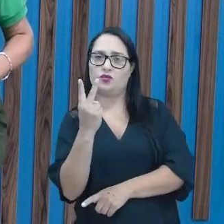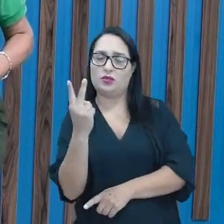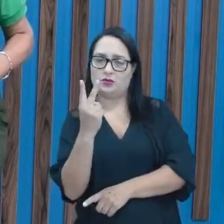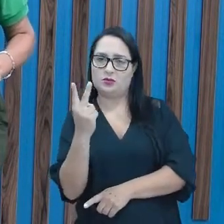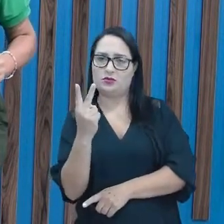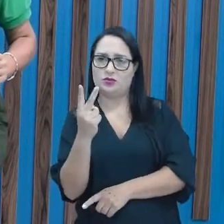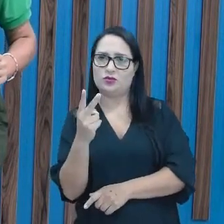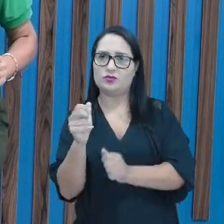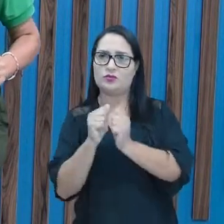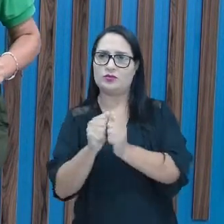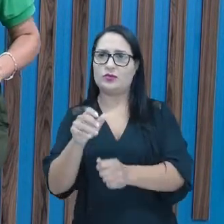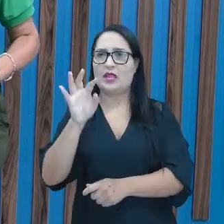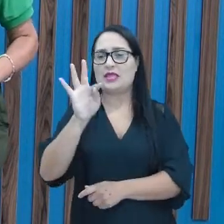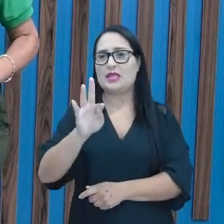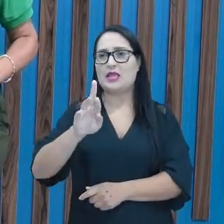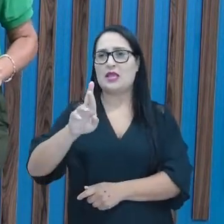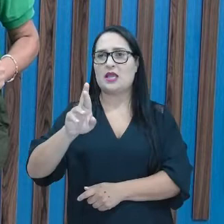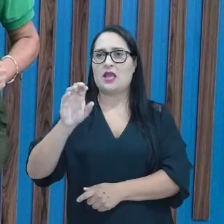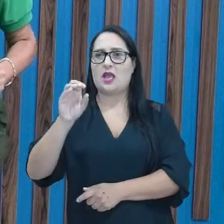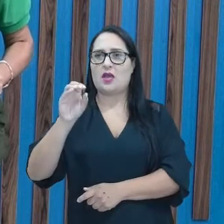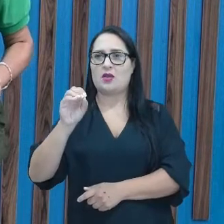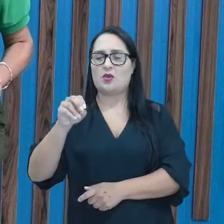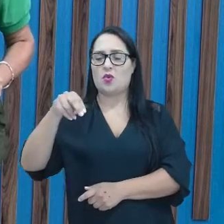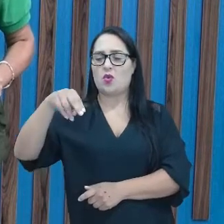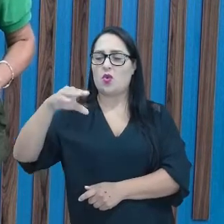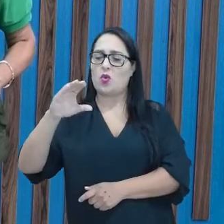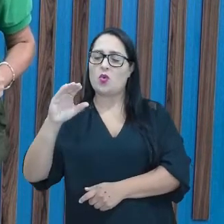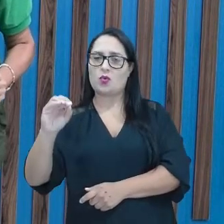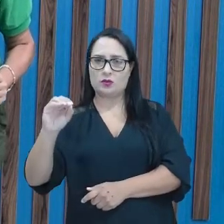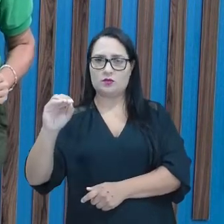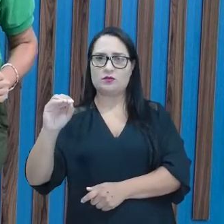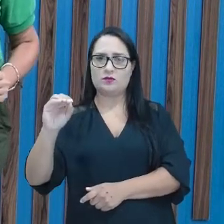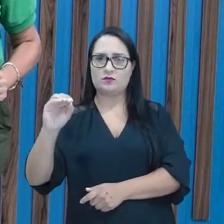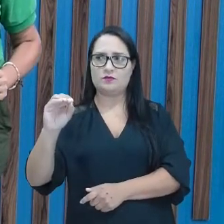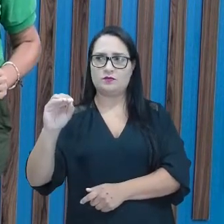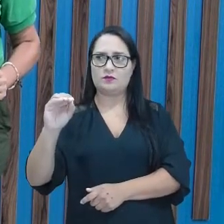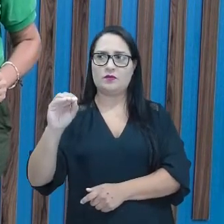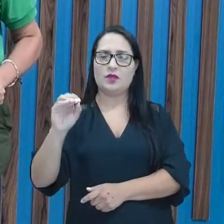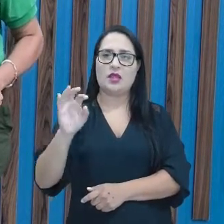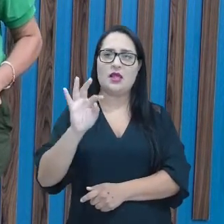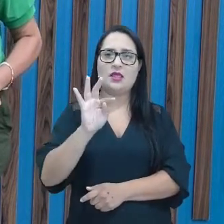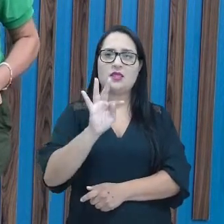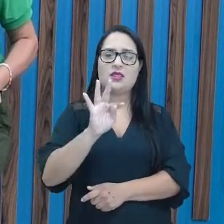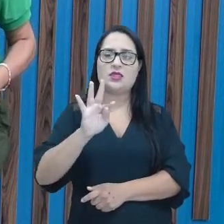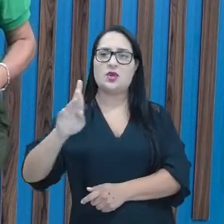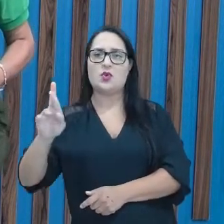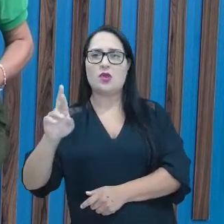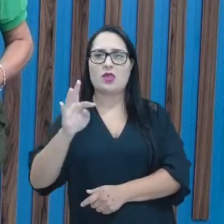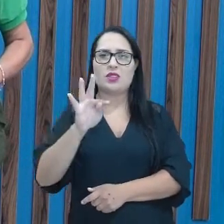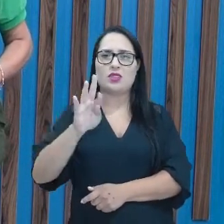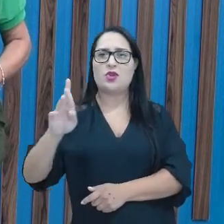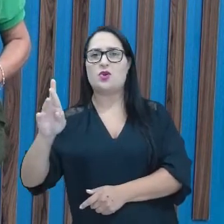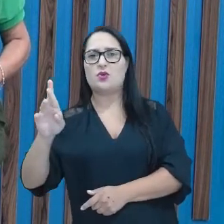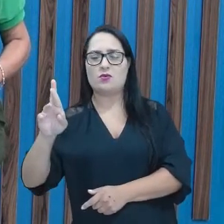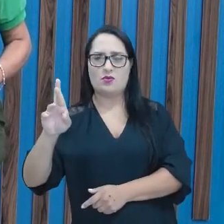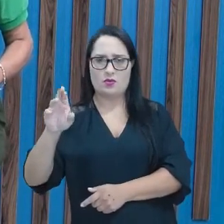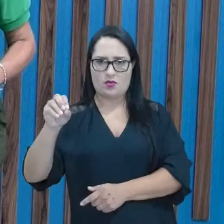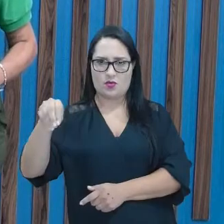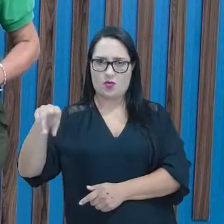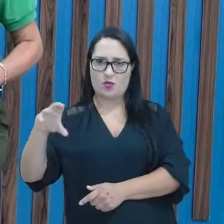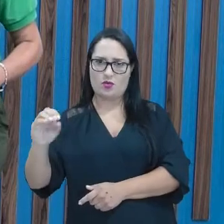-DR-DR-DR-DR-DR-DR-DR-DR-DR-DR-DR-DR-DR-DR-DR-DR